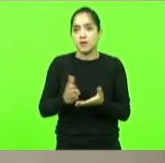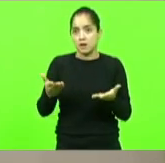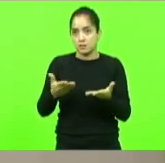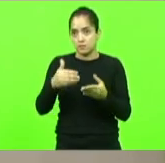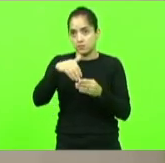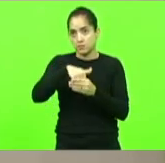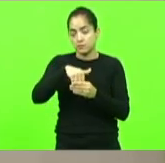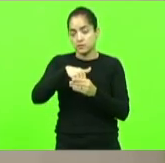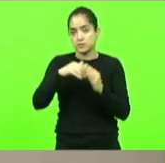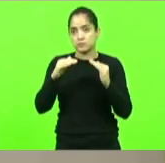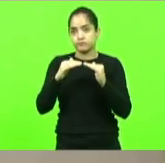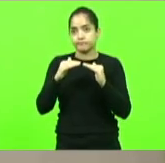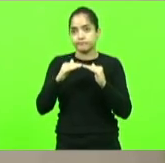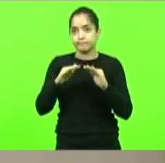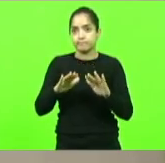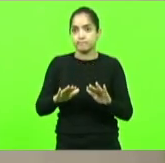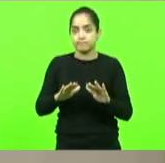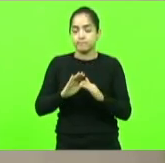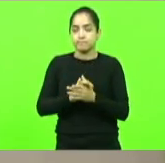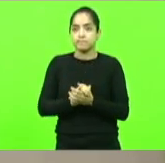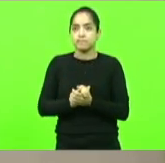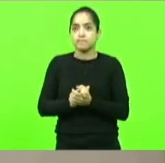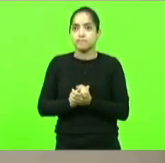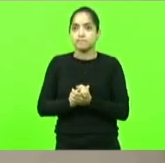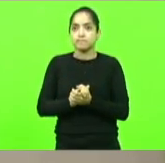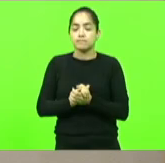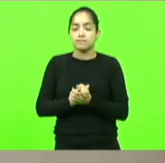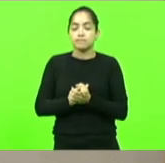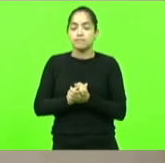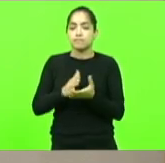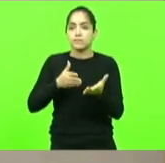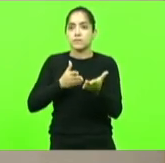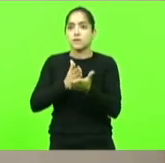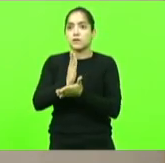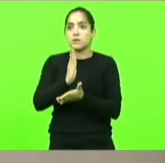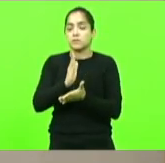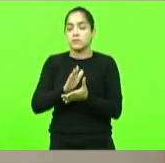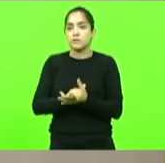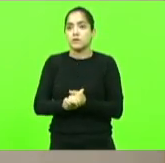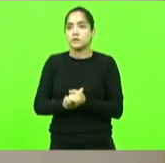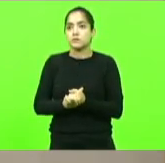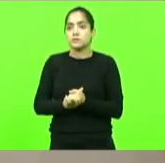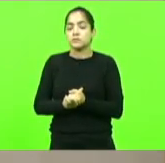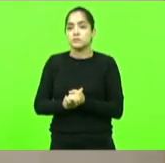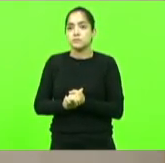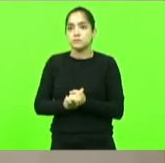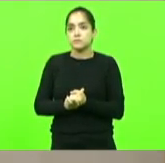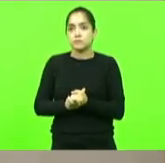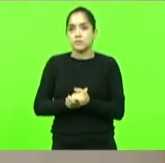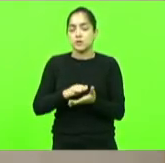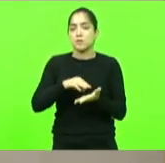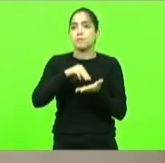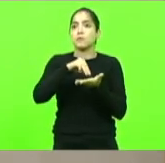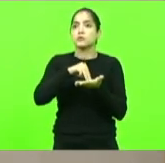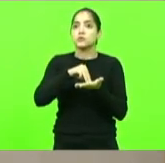votação deputados que aprovam permaneçam como se encontra aprovado por unanimidade moções